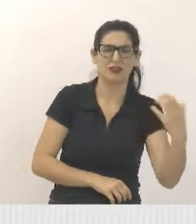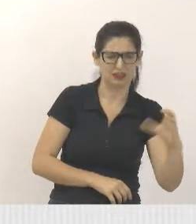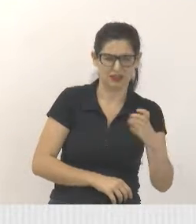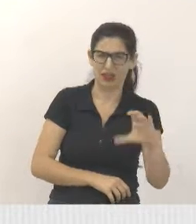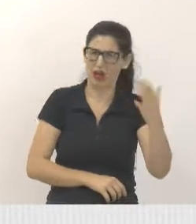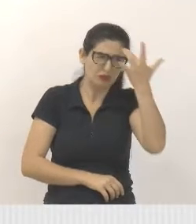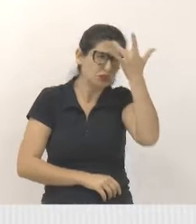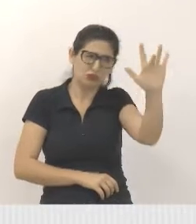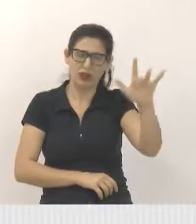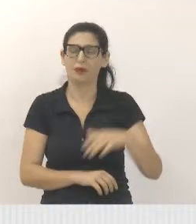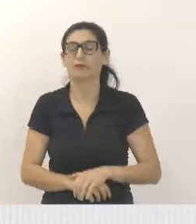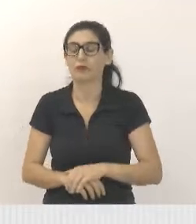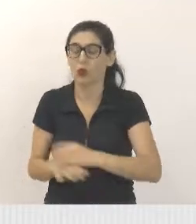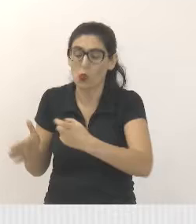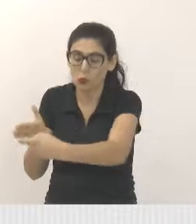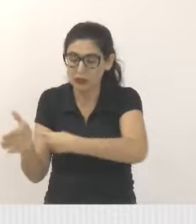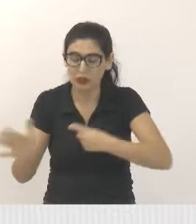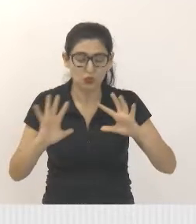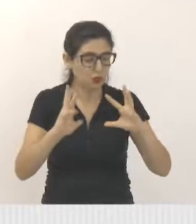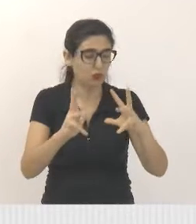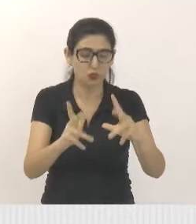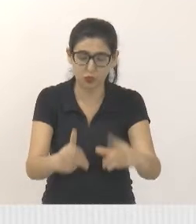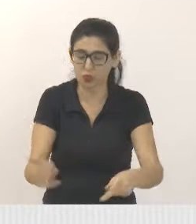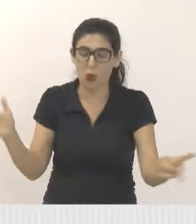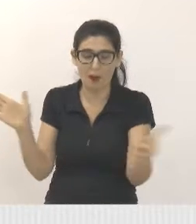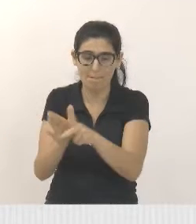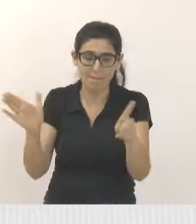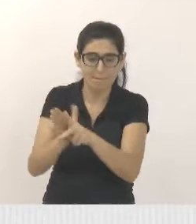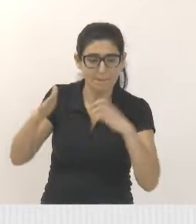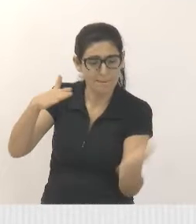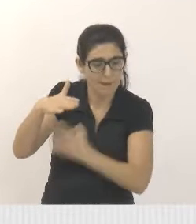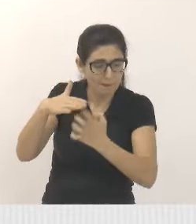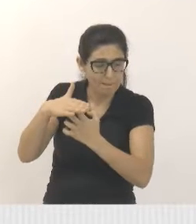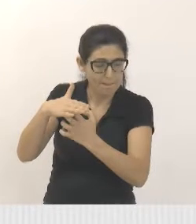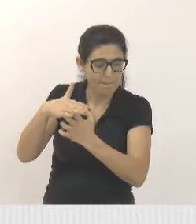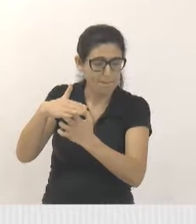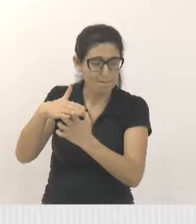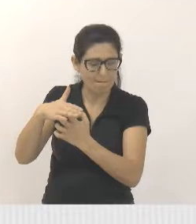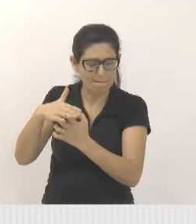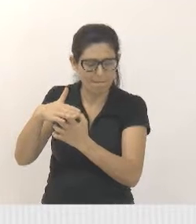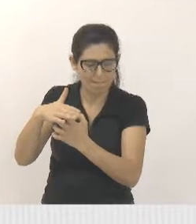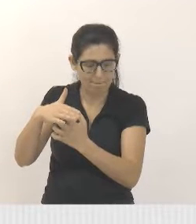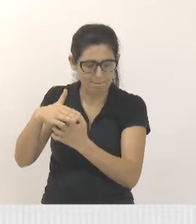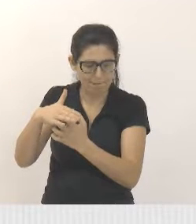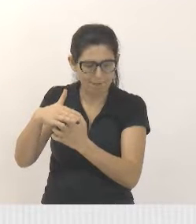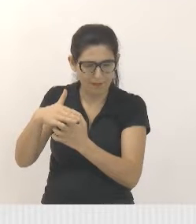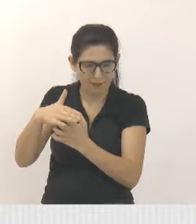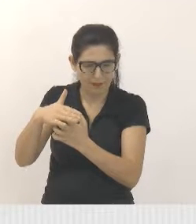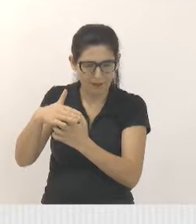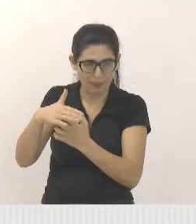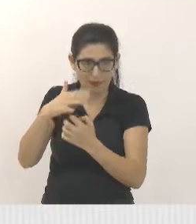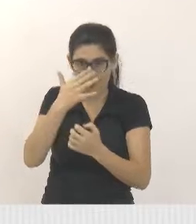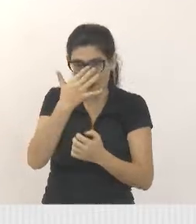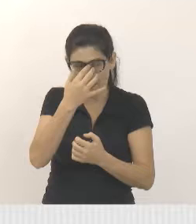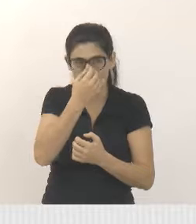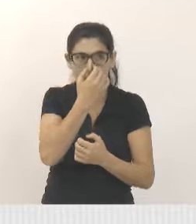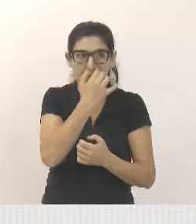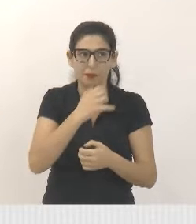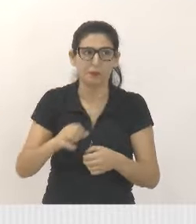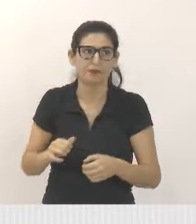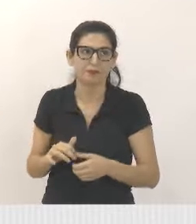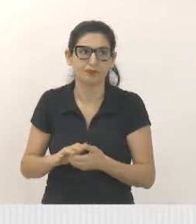tudo que a própria empresa tem como devolutiva na sua receita